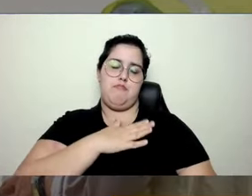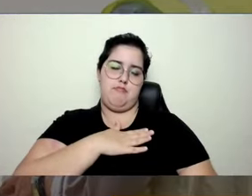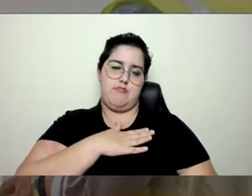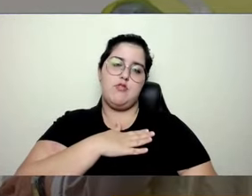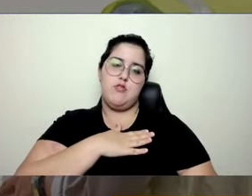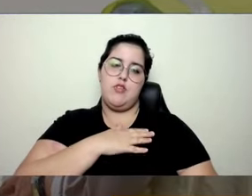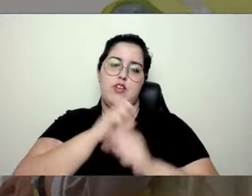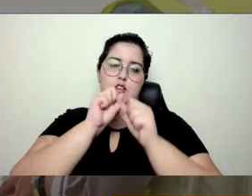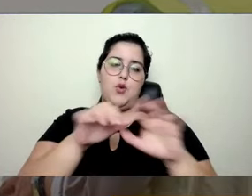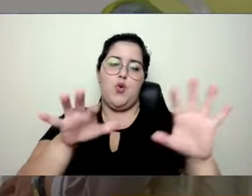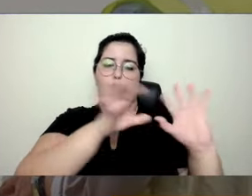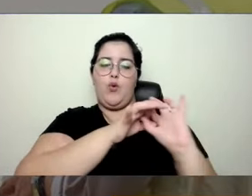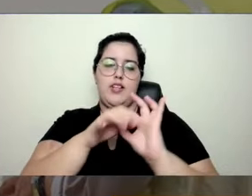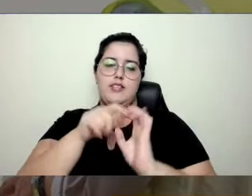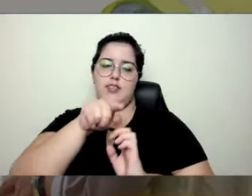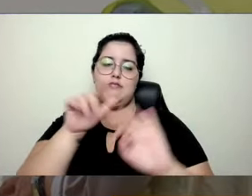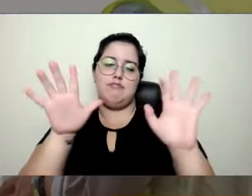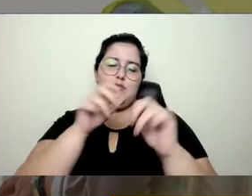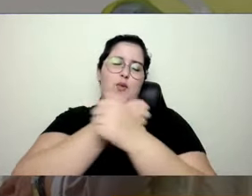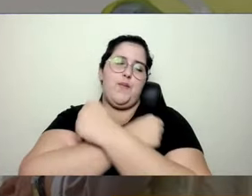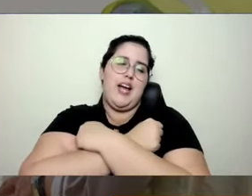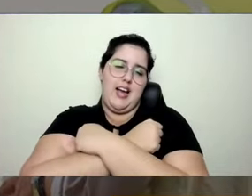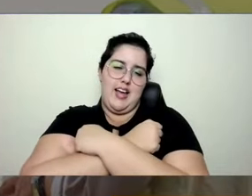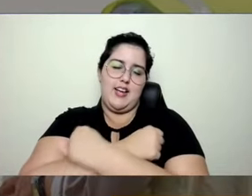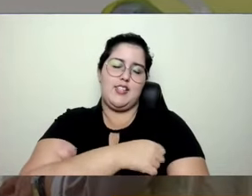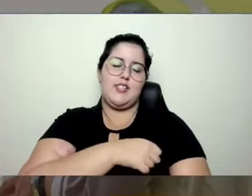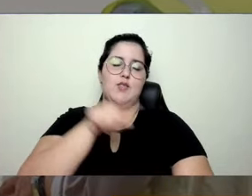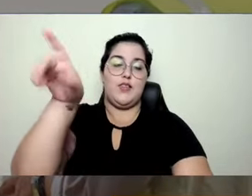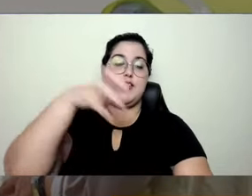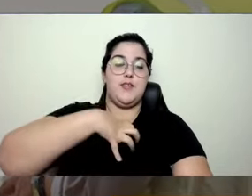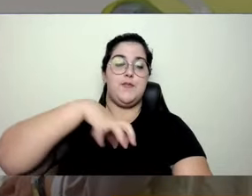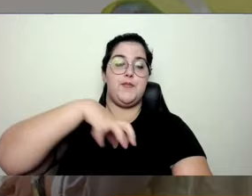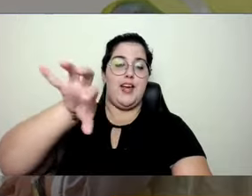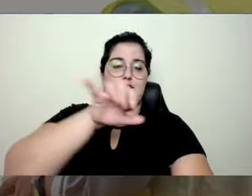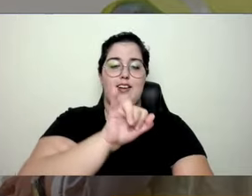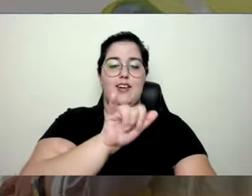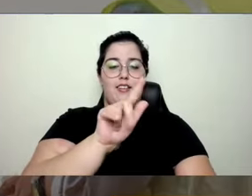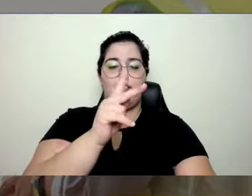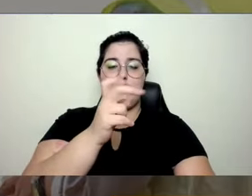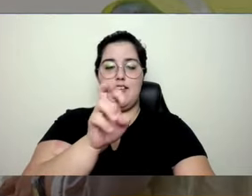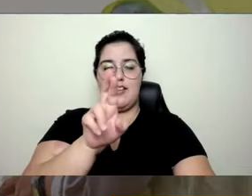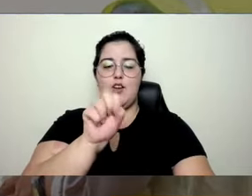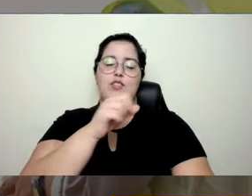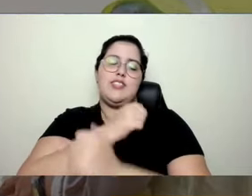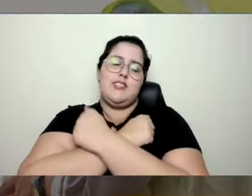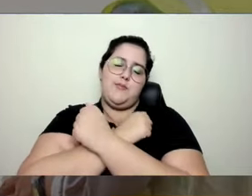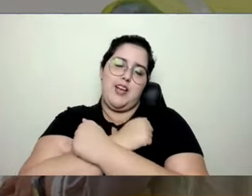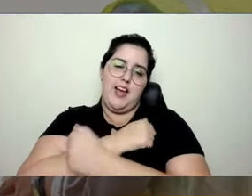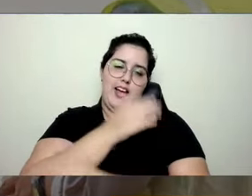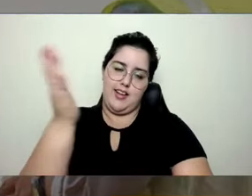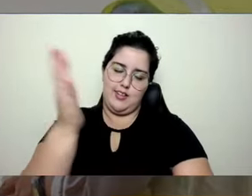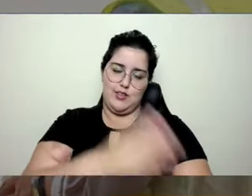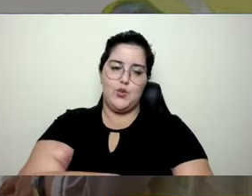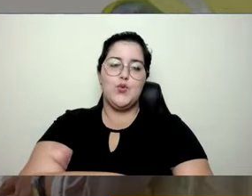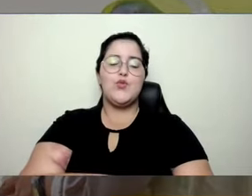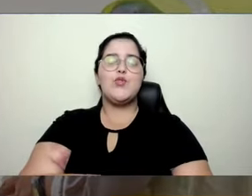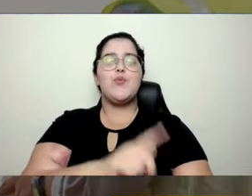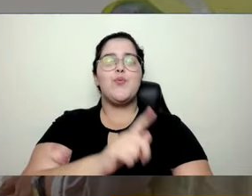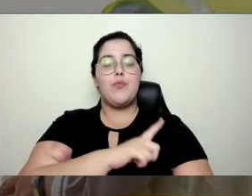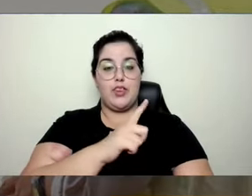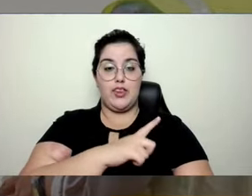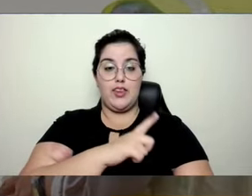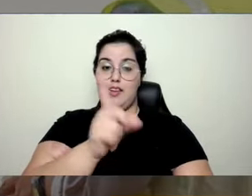aproveitar, mandar um abraço, Eita, Ilhéus, Bahia, e sim, estamos aqui além das